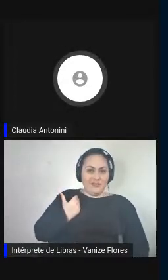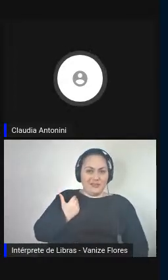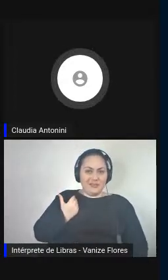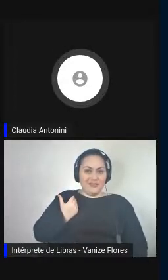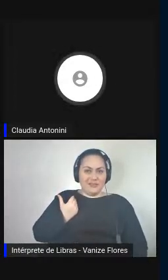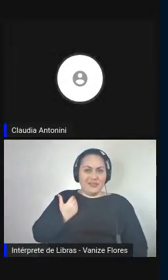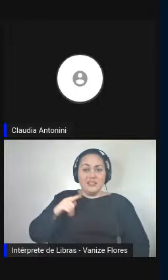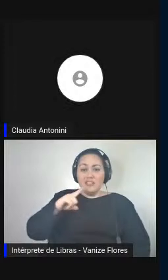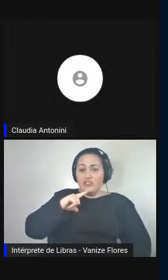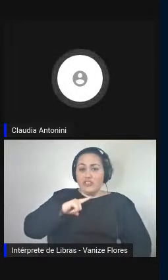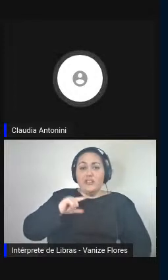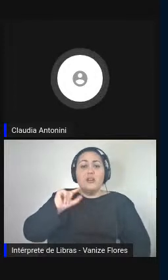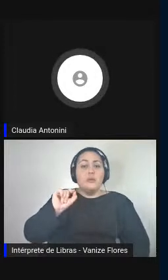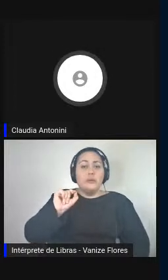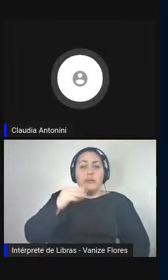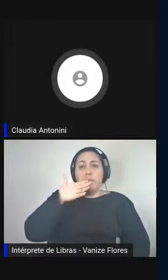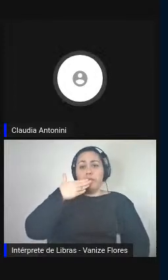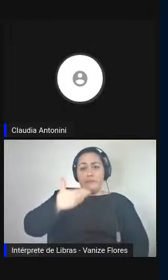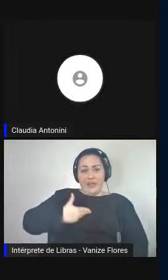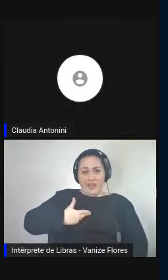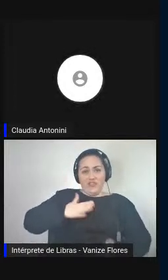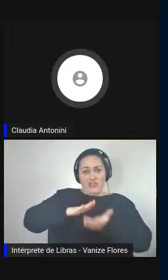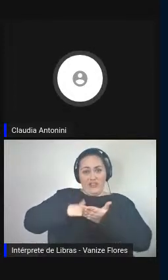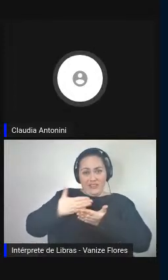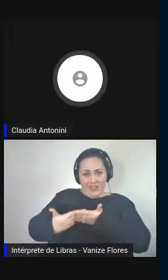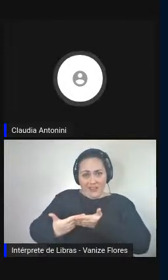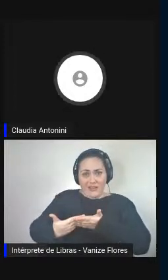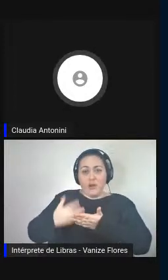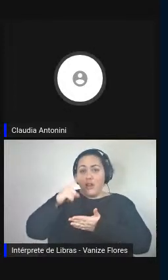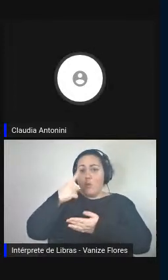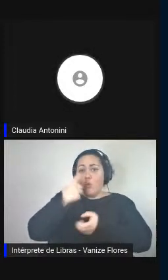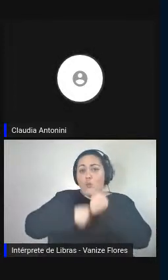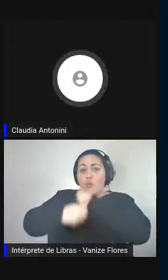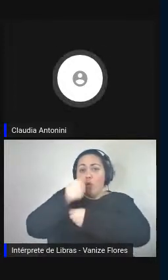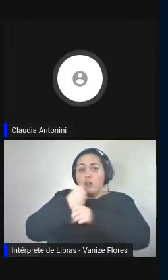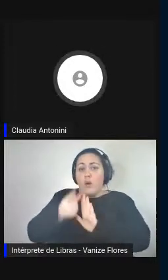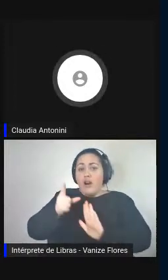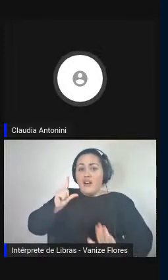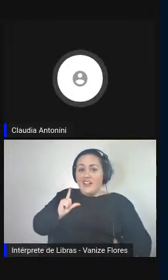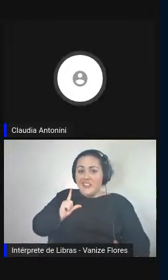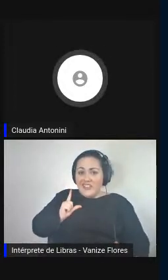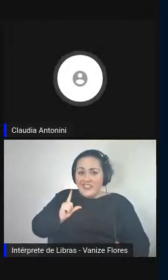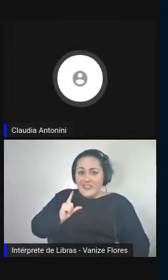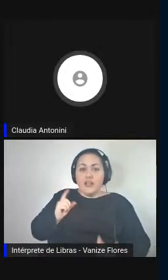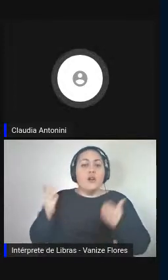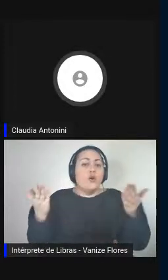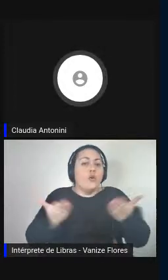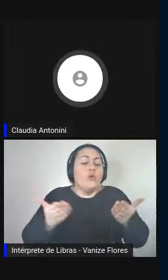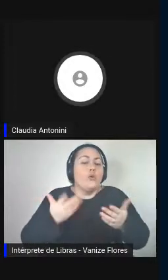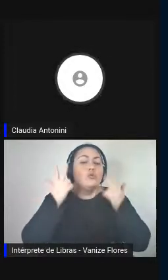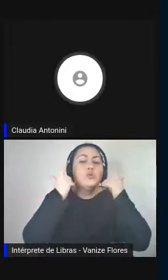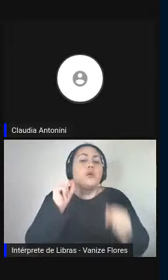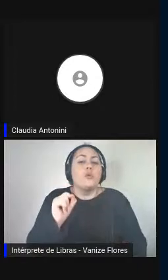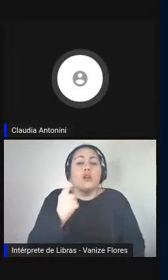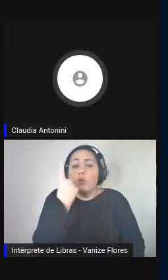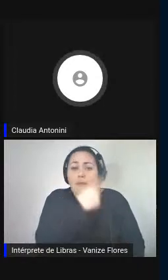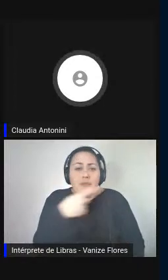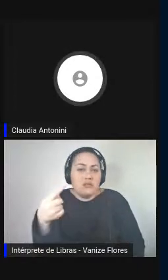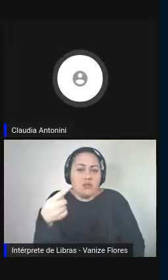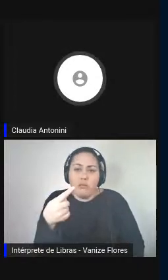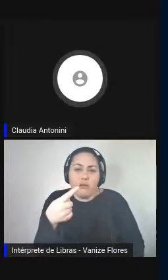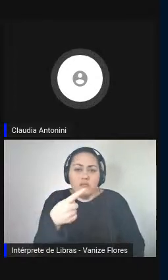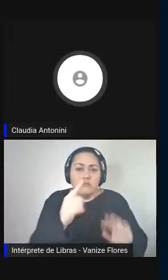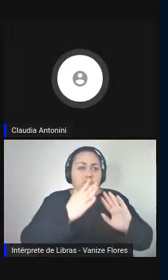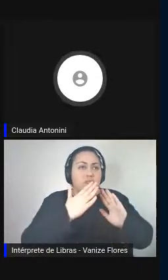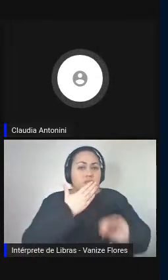por um ano seguinte, hoje é normal que quando me chamam que a reserva é de uma semana para o outro e às